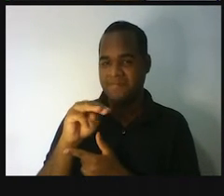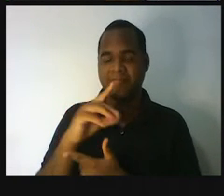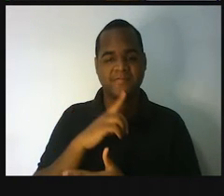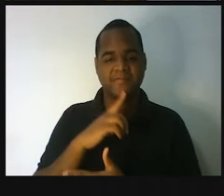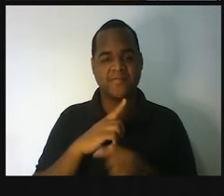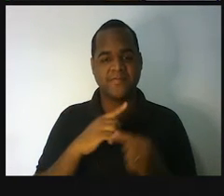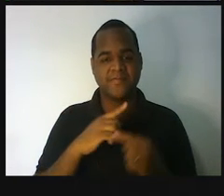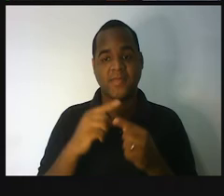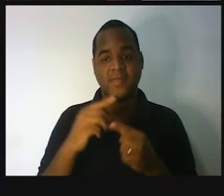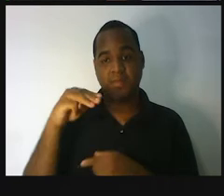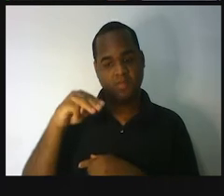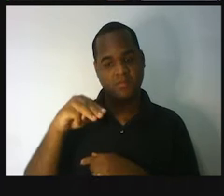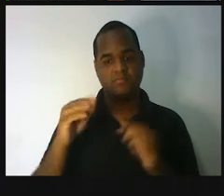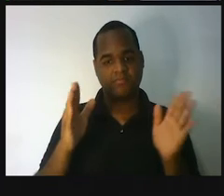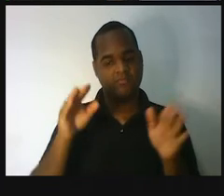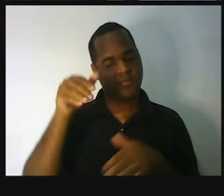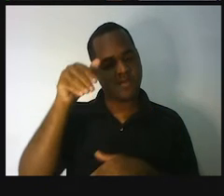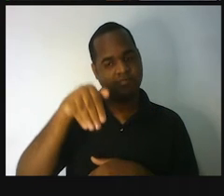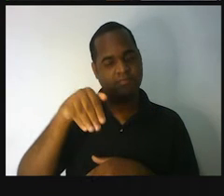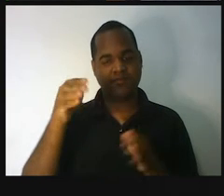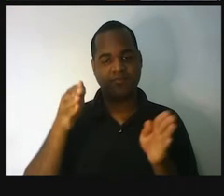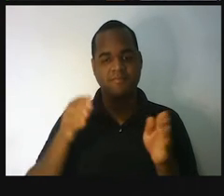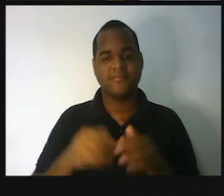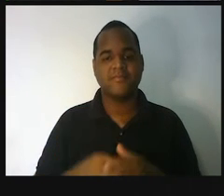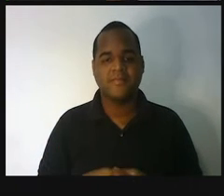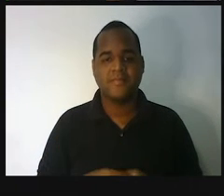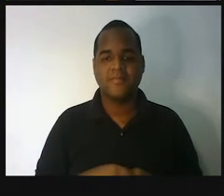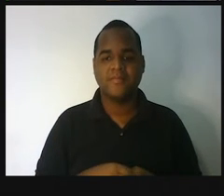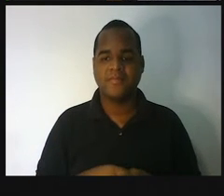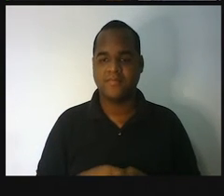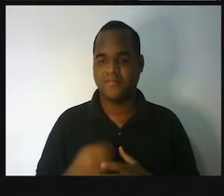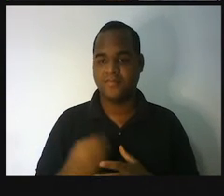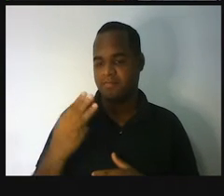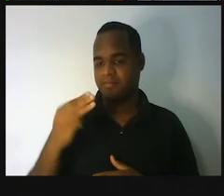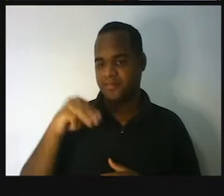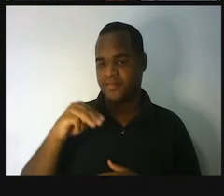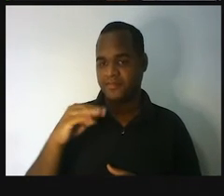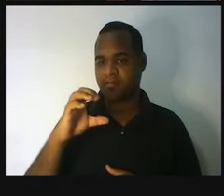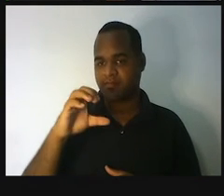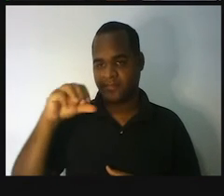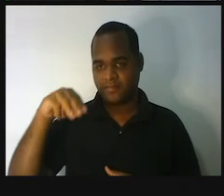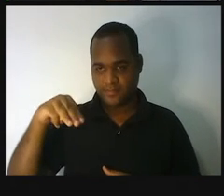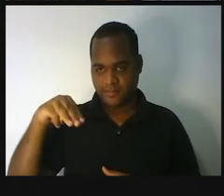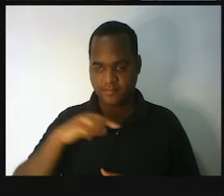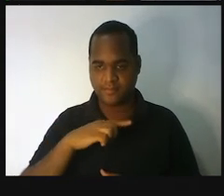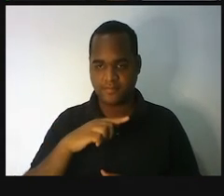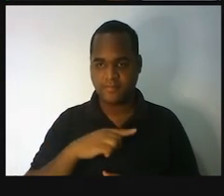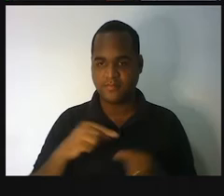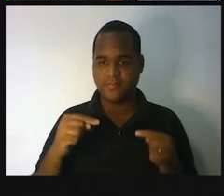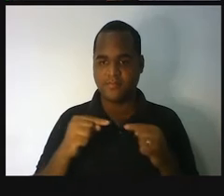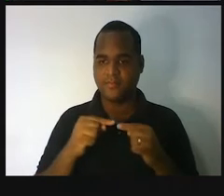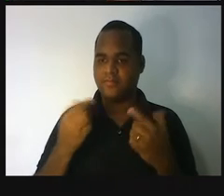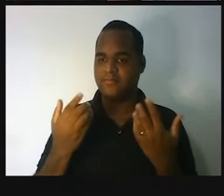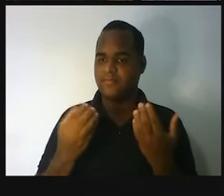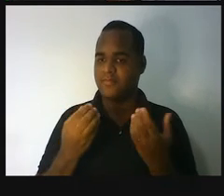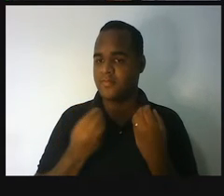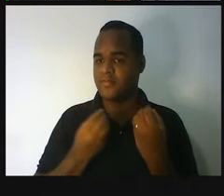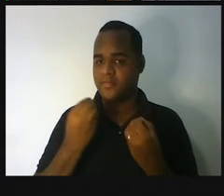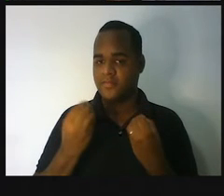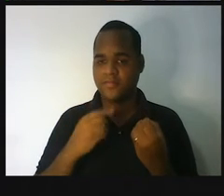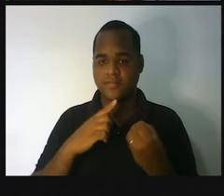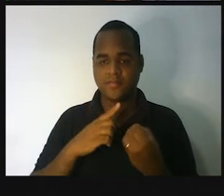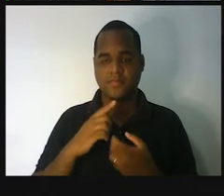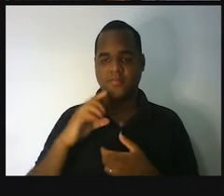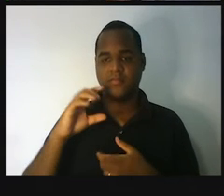no meio. Então, se a gente quer dois metros em centímetros, aí você analisa assim. Saindo do